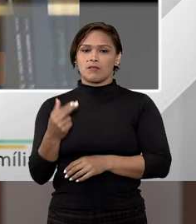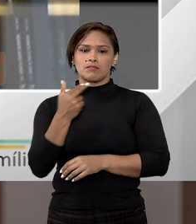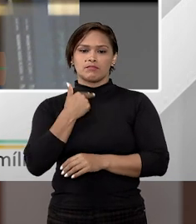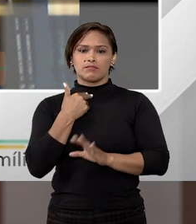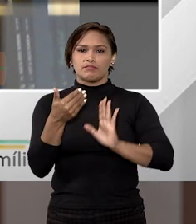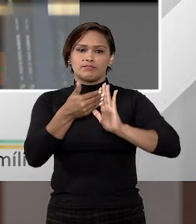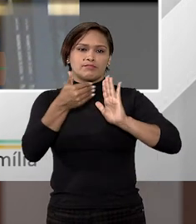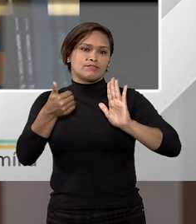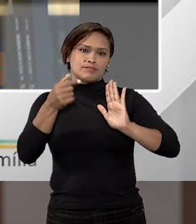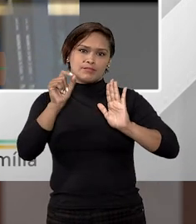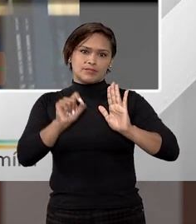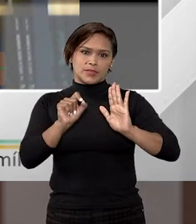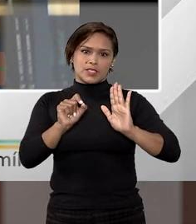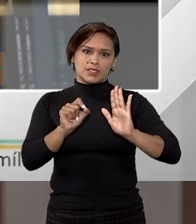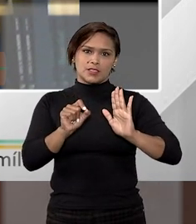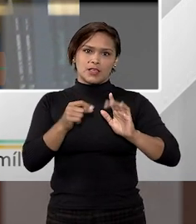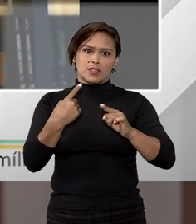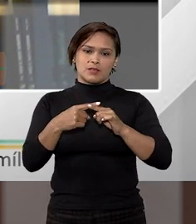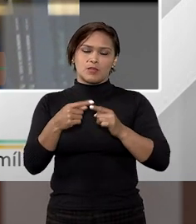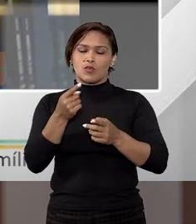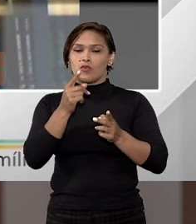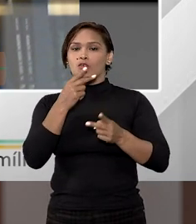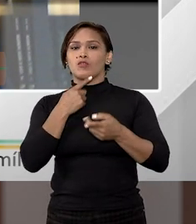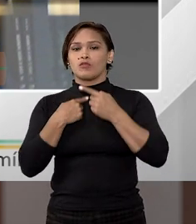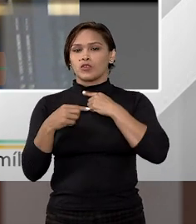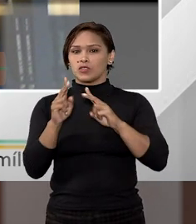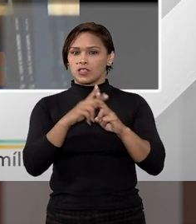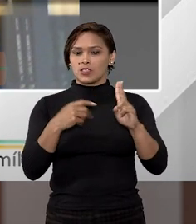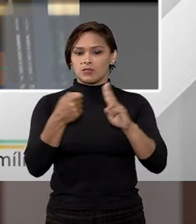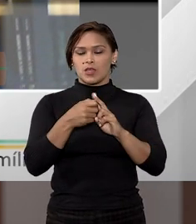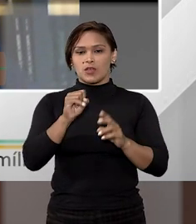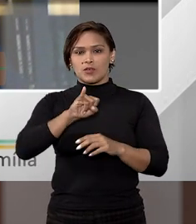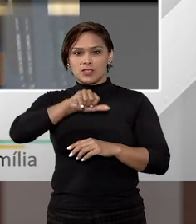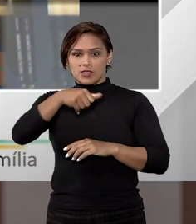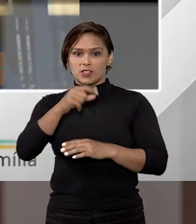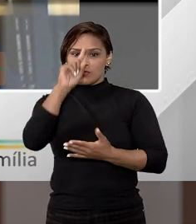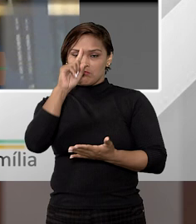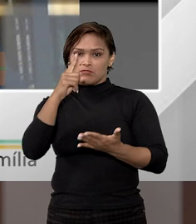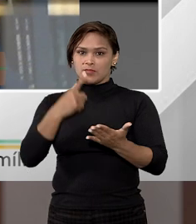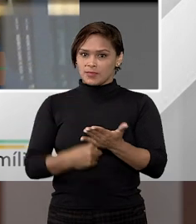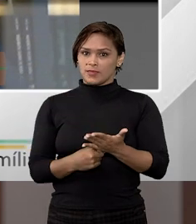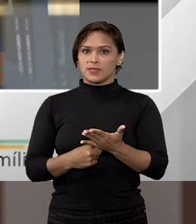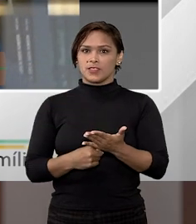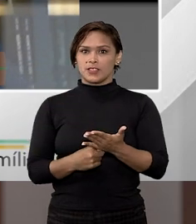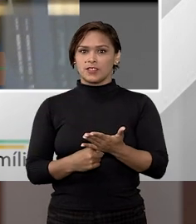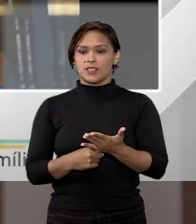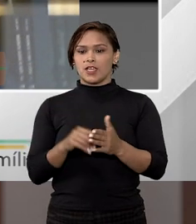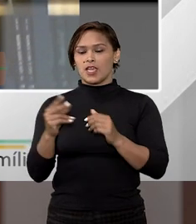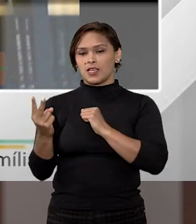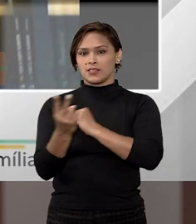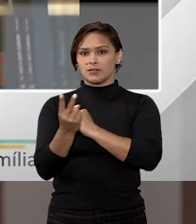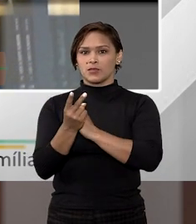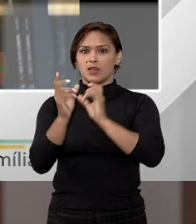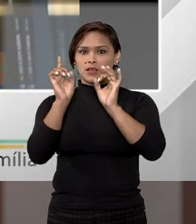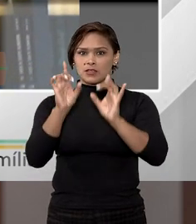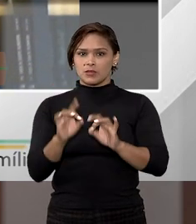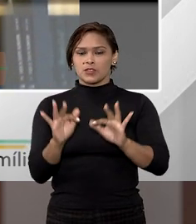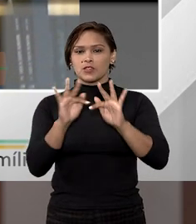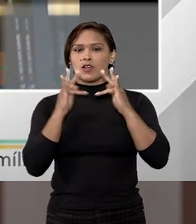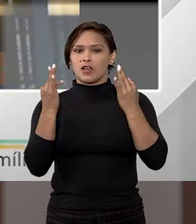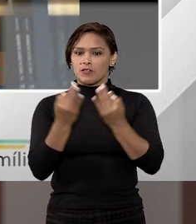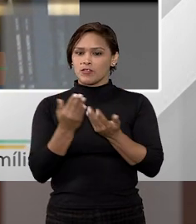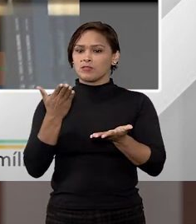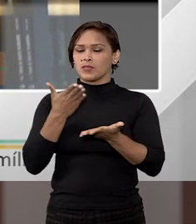não poderia ser afastada por vontade da parte. então foi isso que o STJ decidiu, então é essa proteção especial à